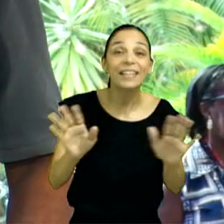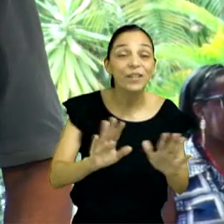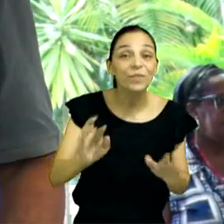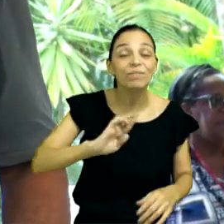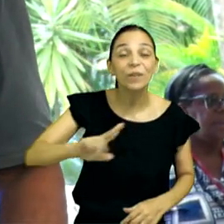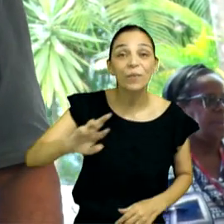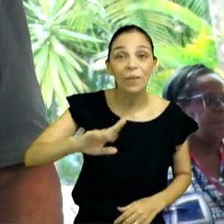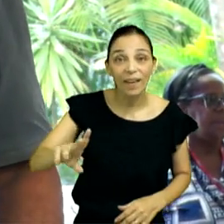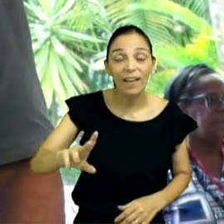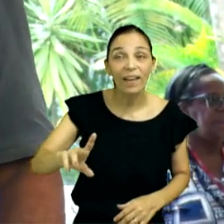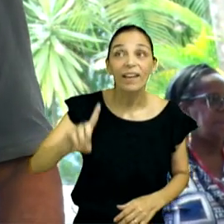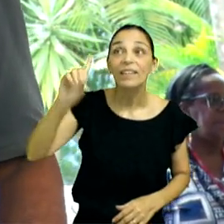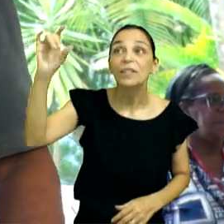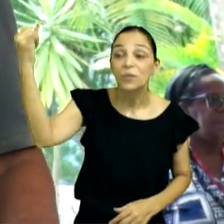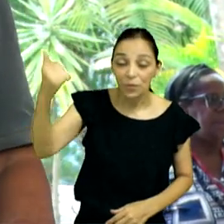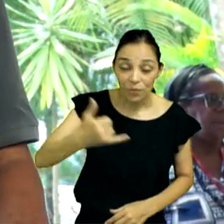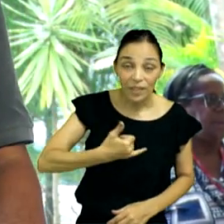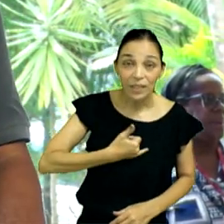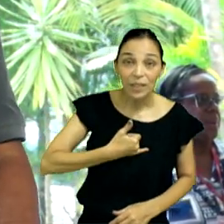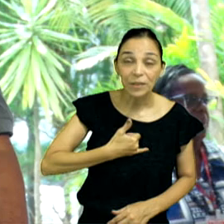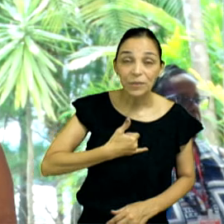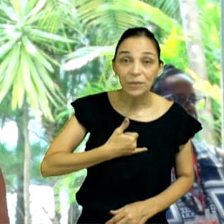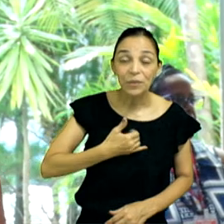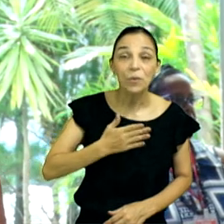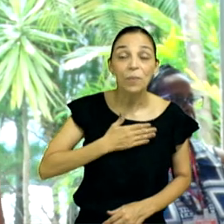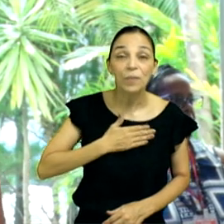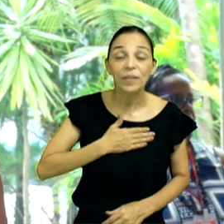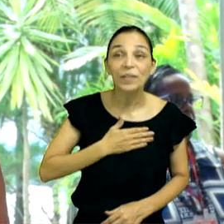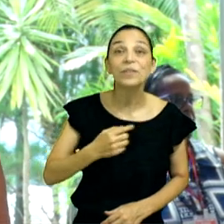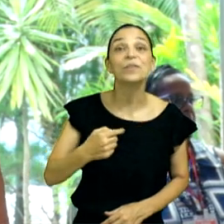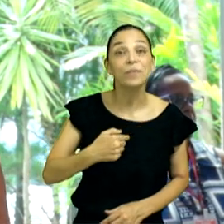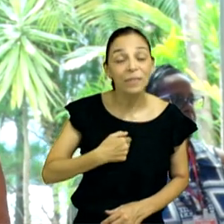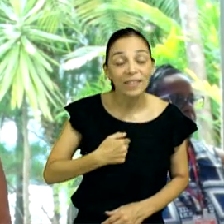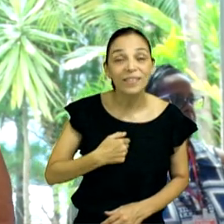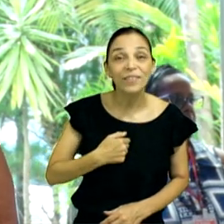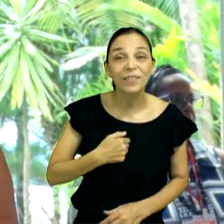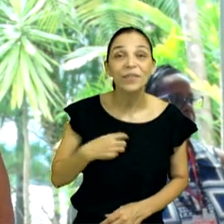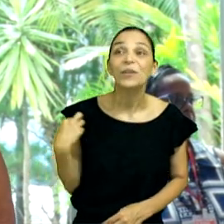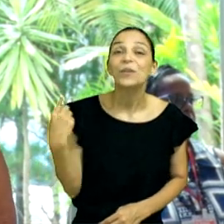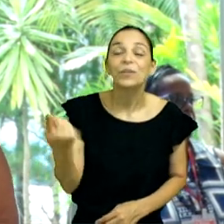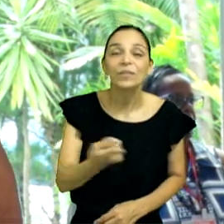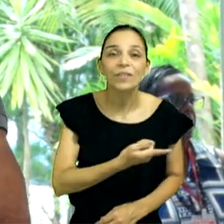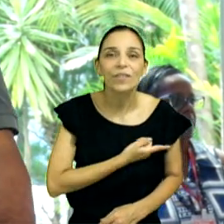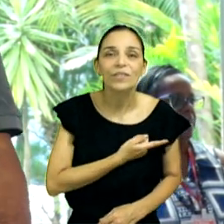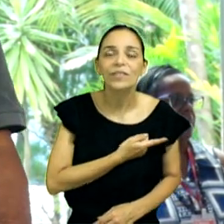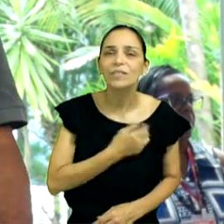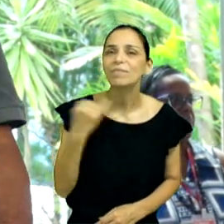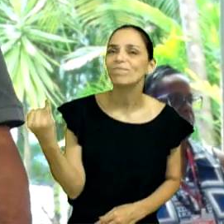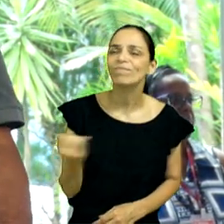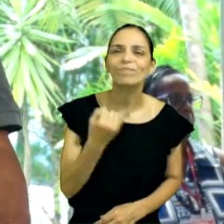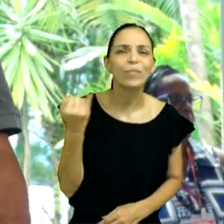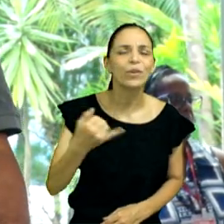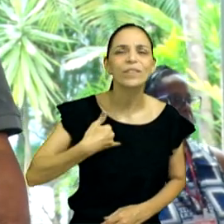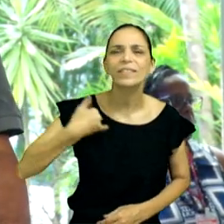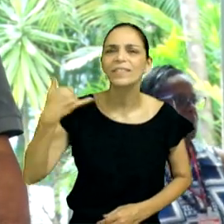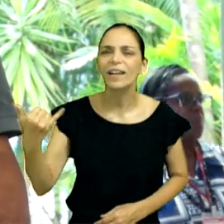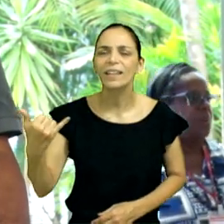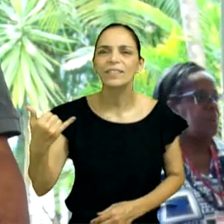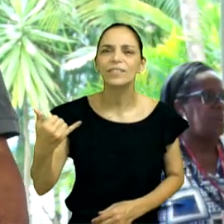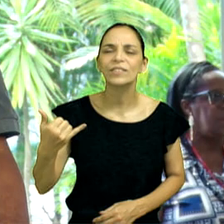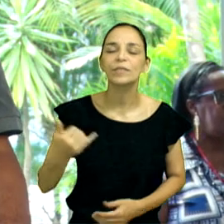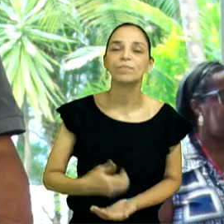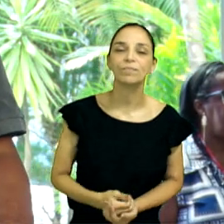é conosco, não importa a tua idade, criança, jovem, adolescente, idoso,